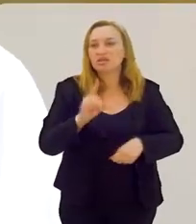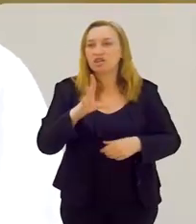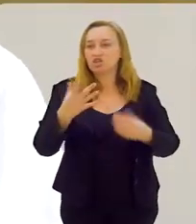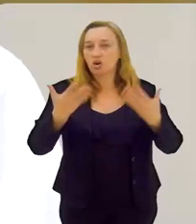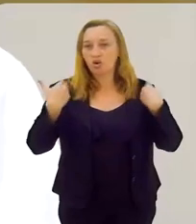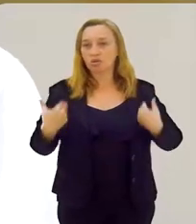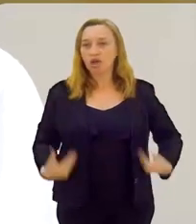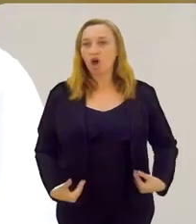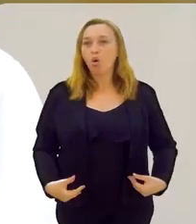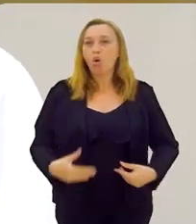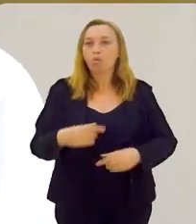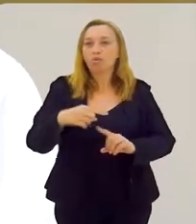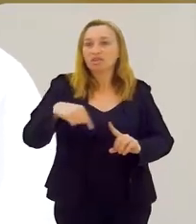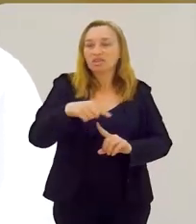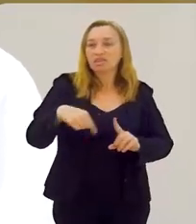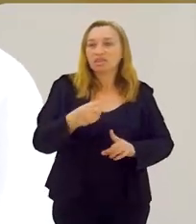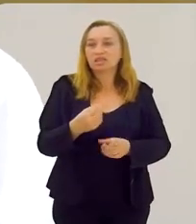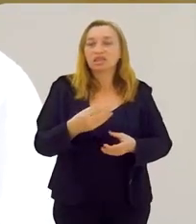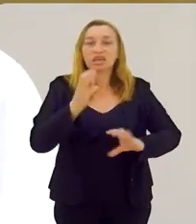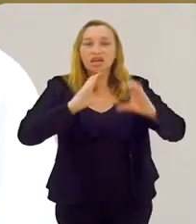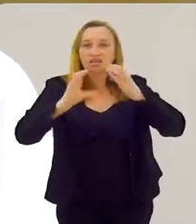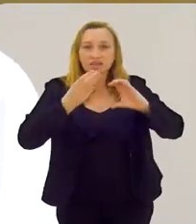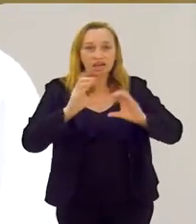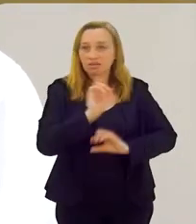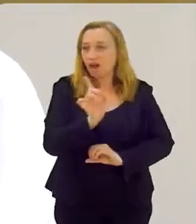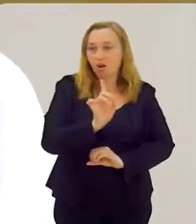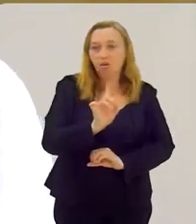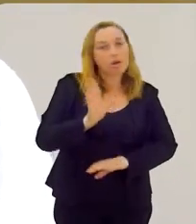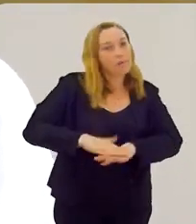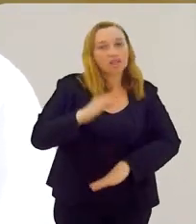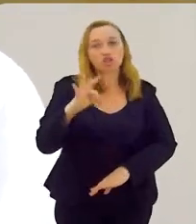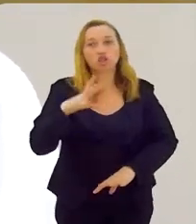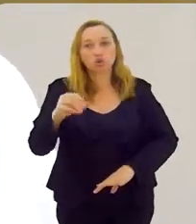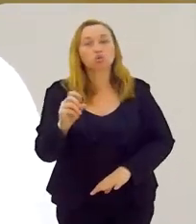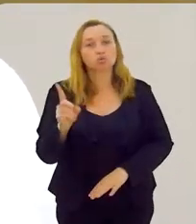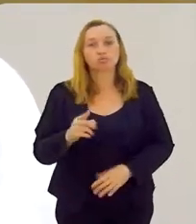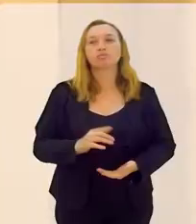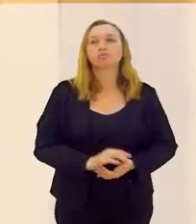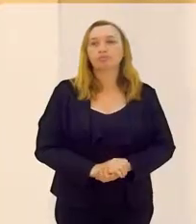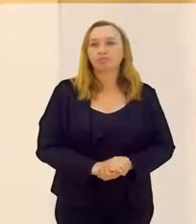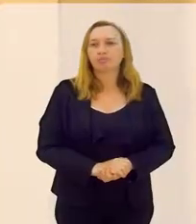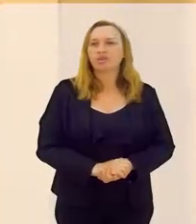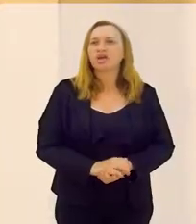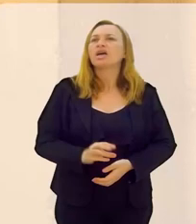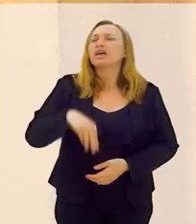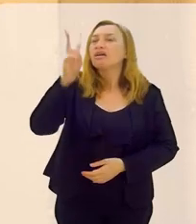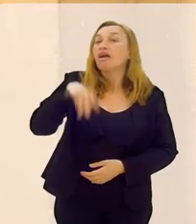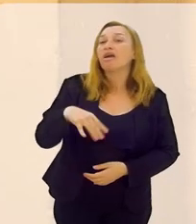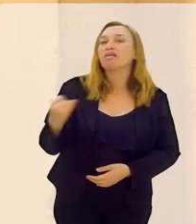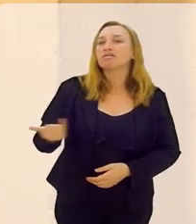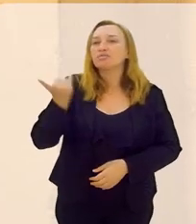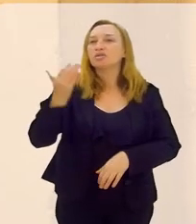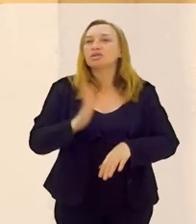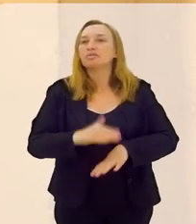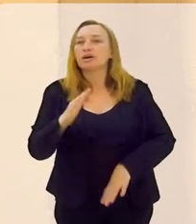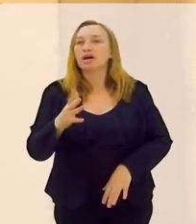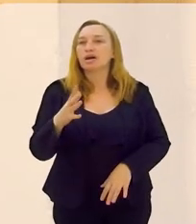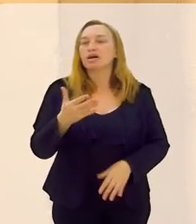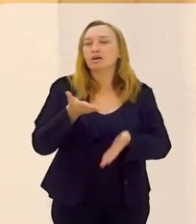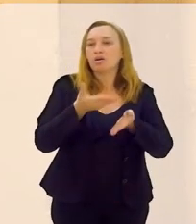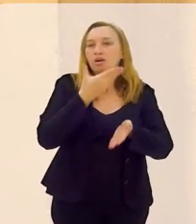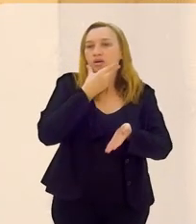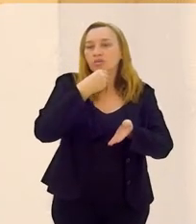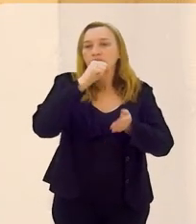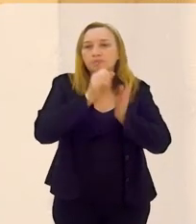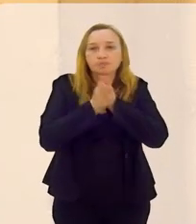apenas botar uma roupa de santo e cantar um candomblé no salão. Não, é muito mais do que isso. Quem é mais importante? O